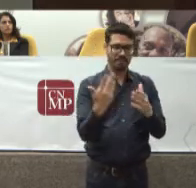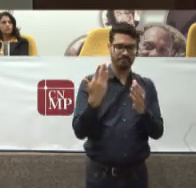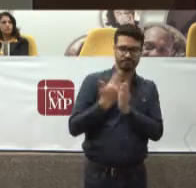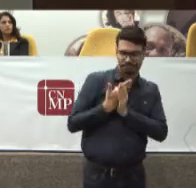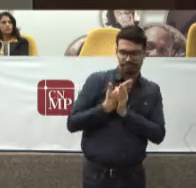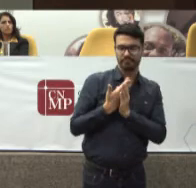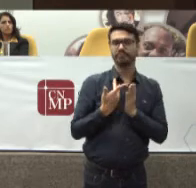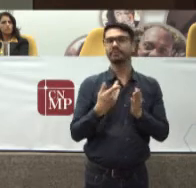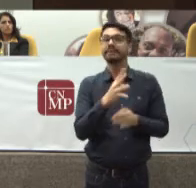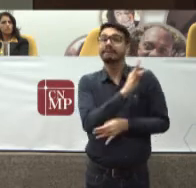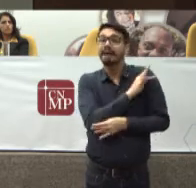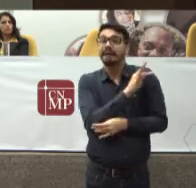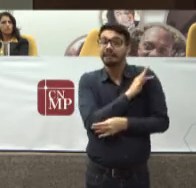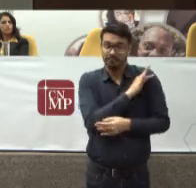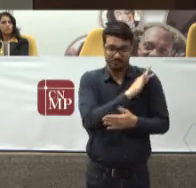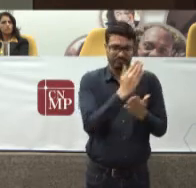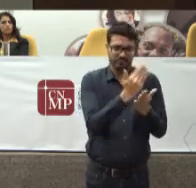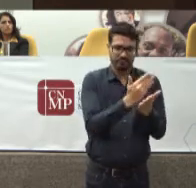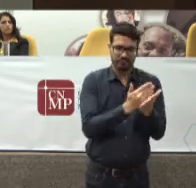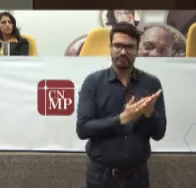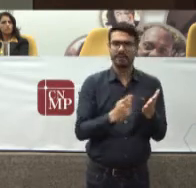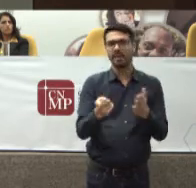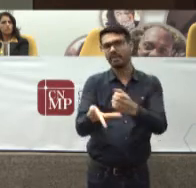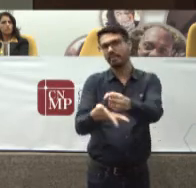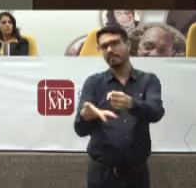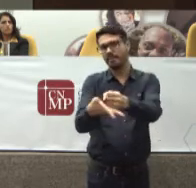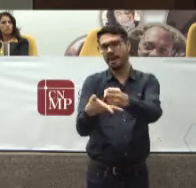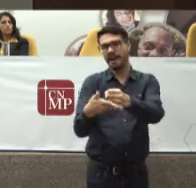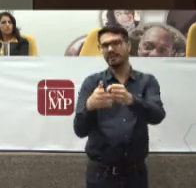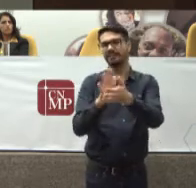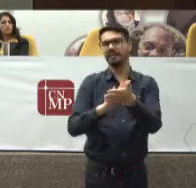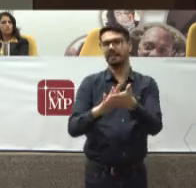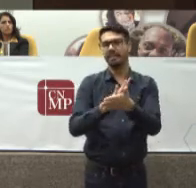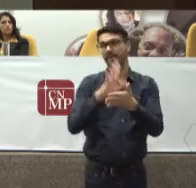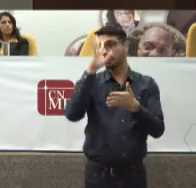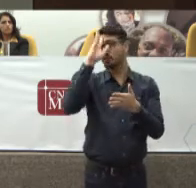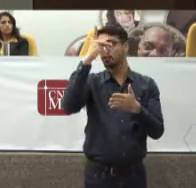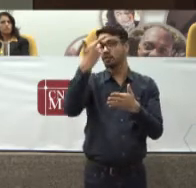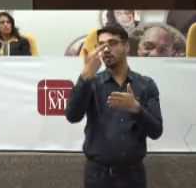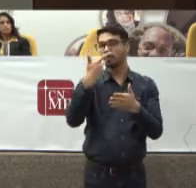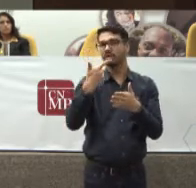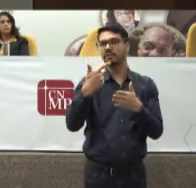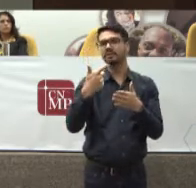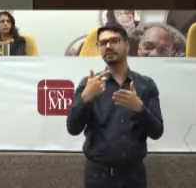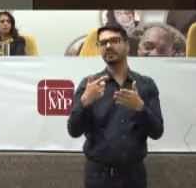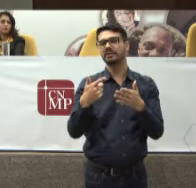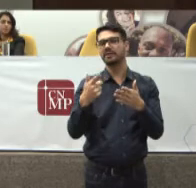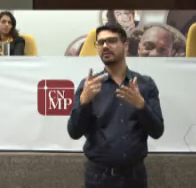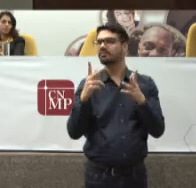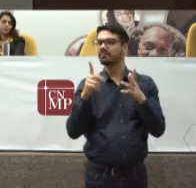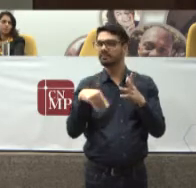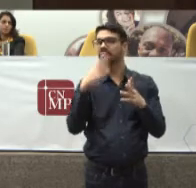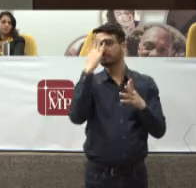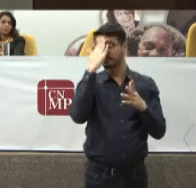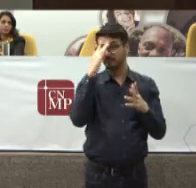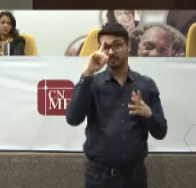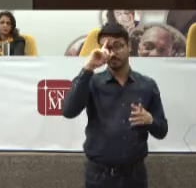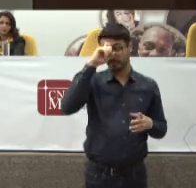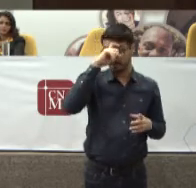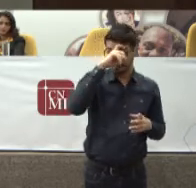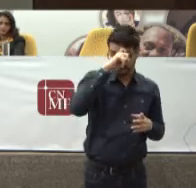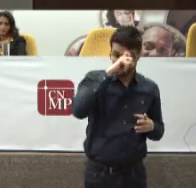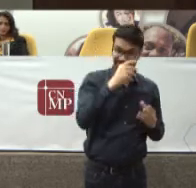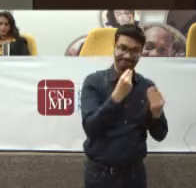técnicas Não com base Na solução Dos verdadeiros dramas Que são colocados Em suas mãos